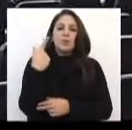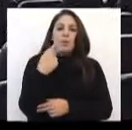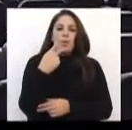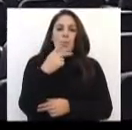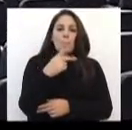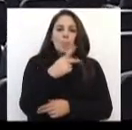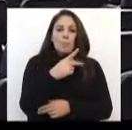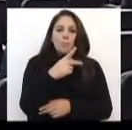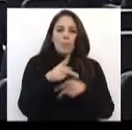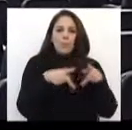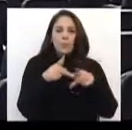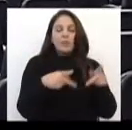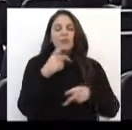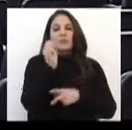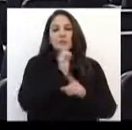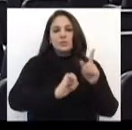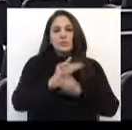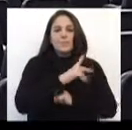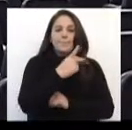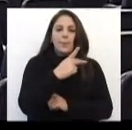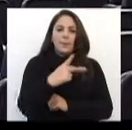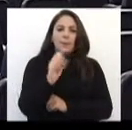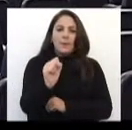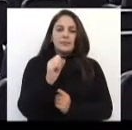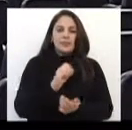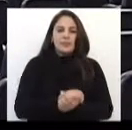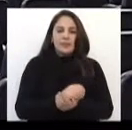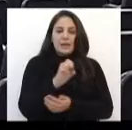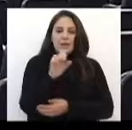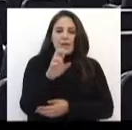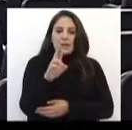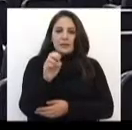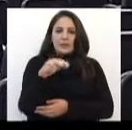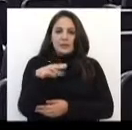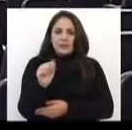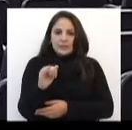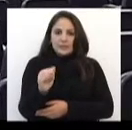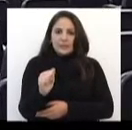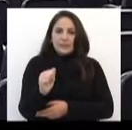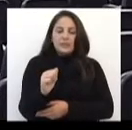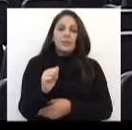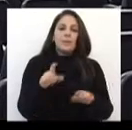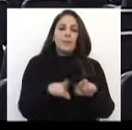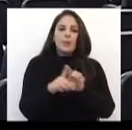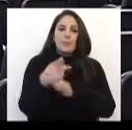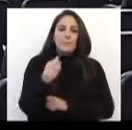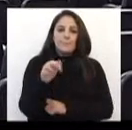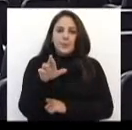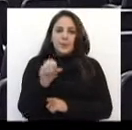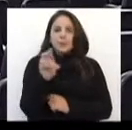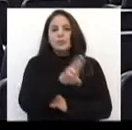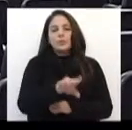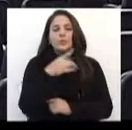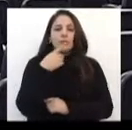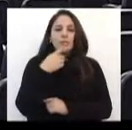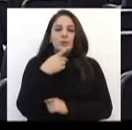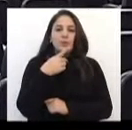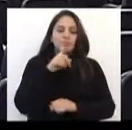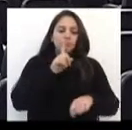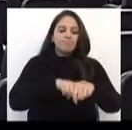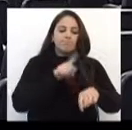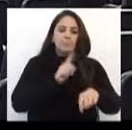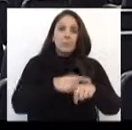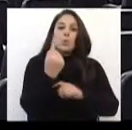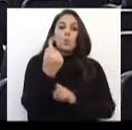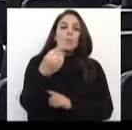Popular Socialista, o PPS. Hernani Leimer e Pedro Danelli também utilizaram o tempo de um minuto para